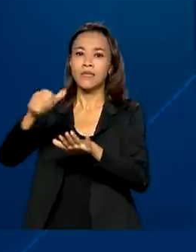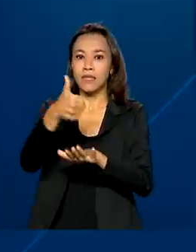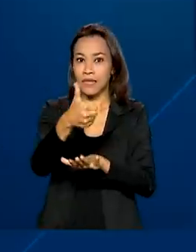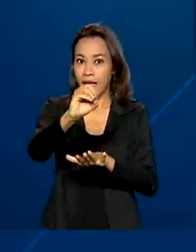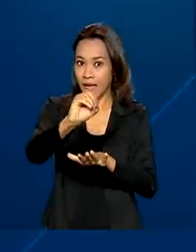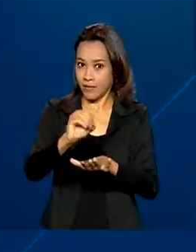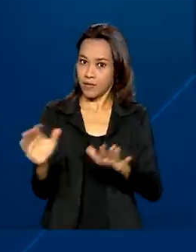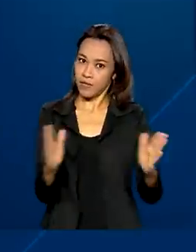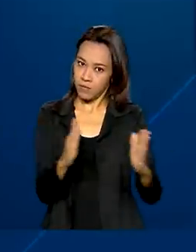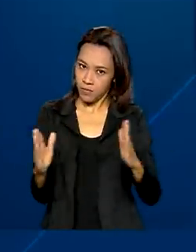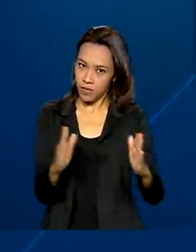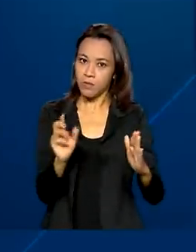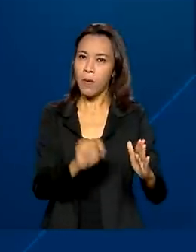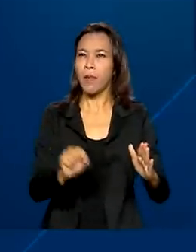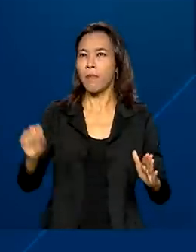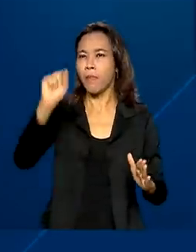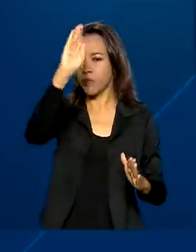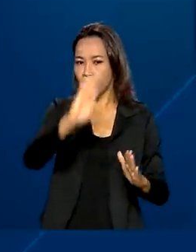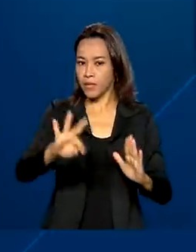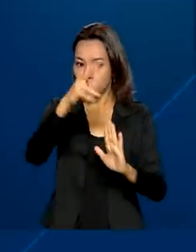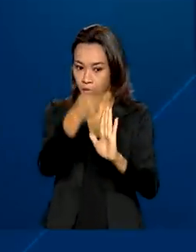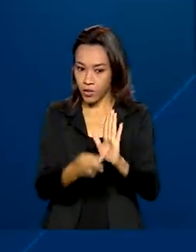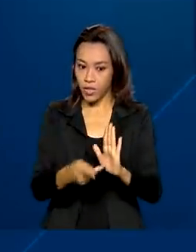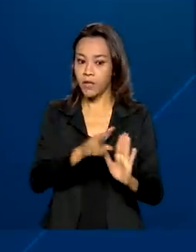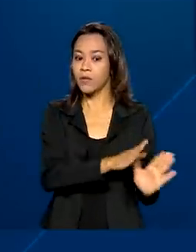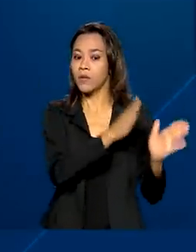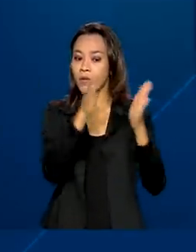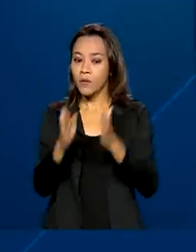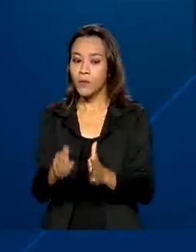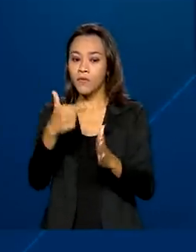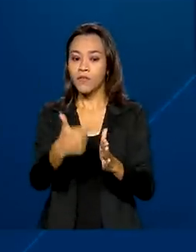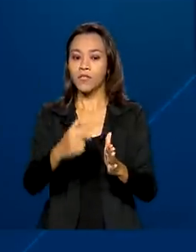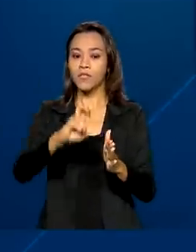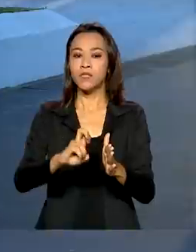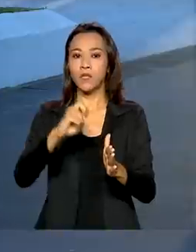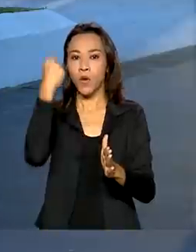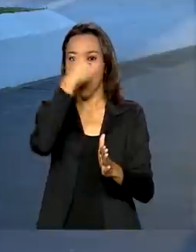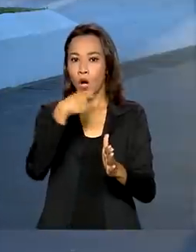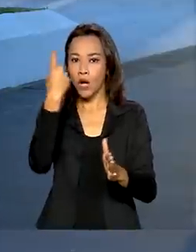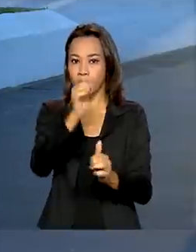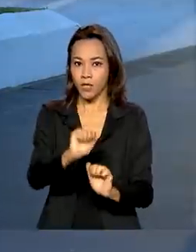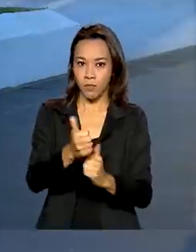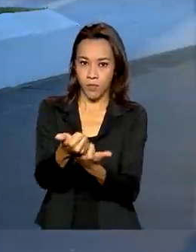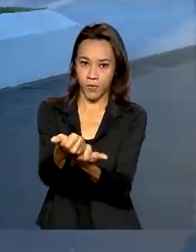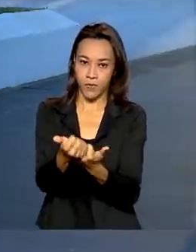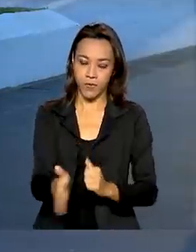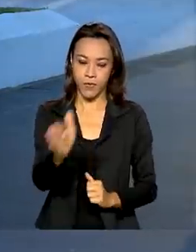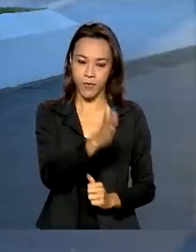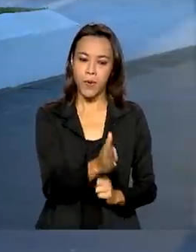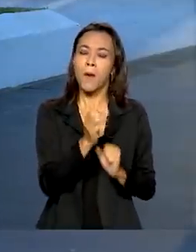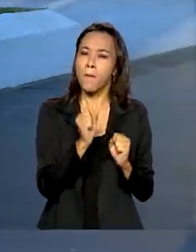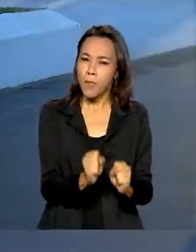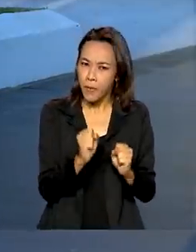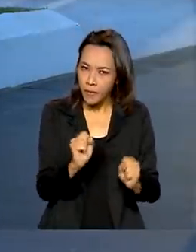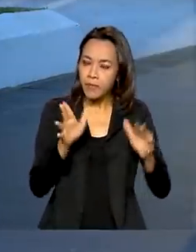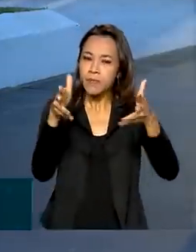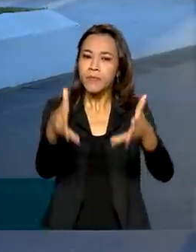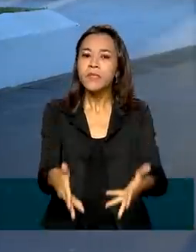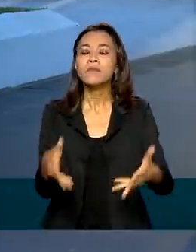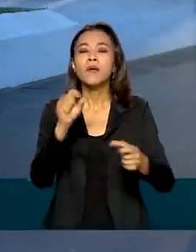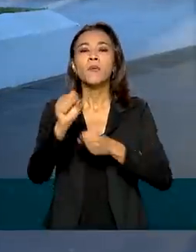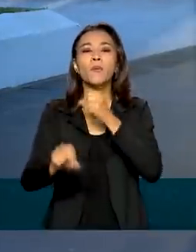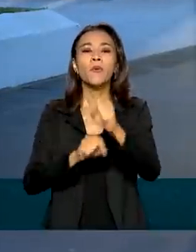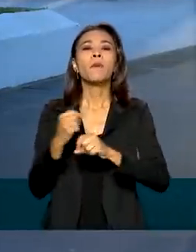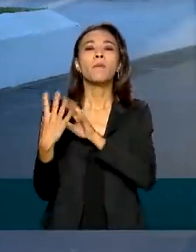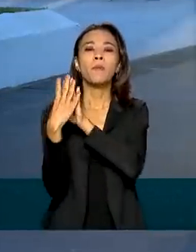país. Os empreendimentos receberão, no mínimo, horas de apoio. Podem participar modelos de negócio que